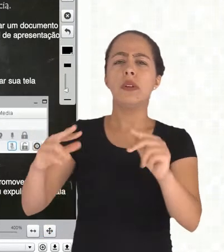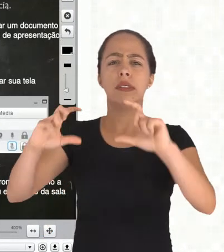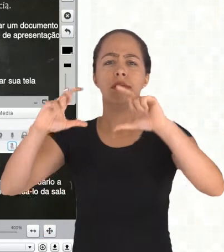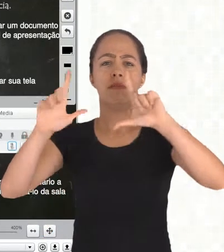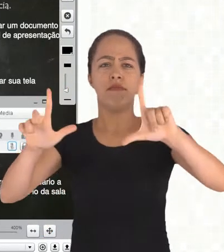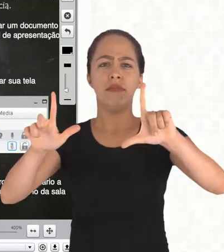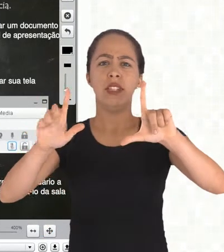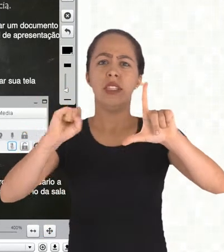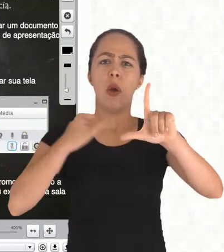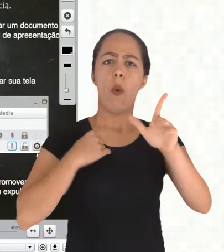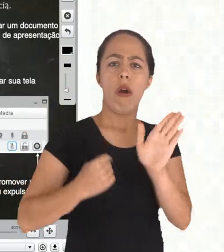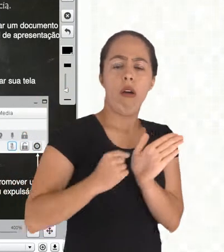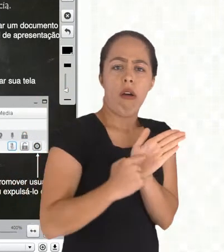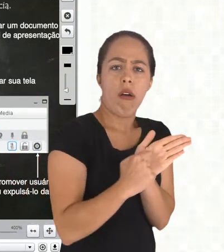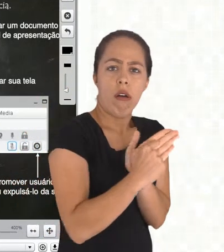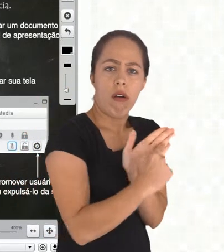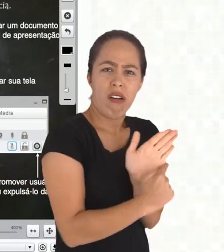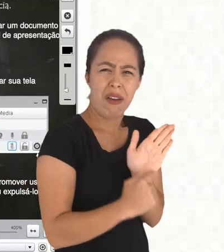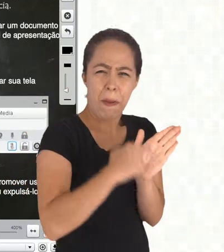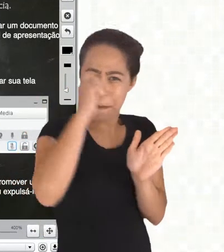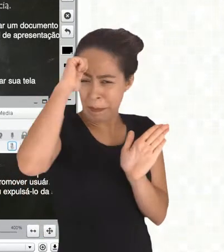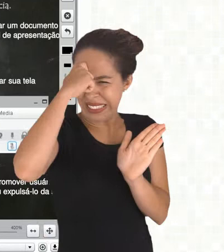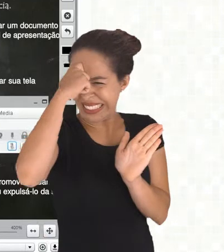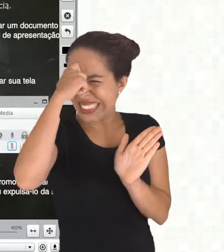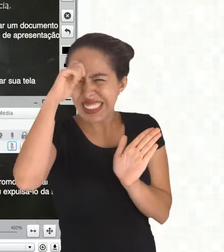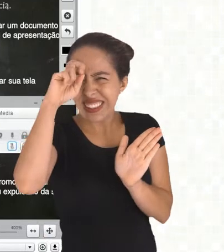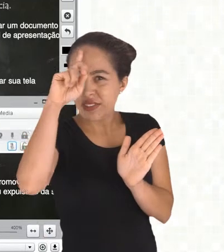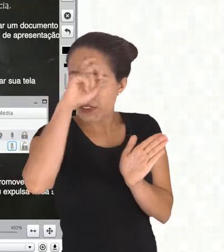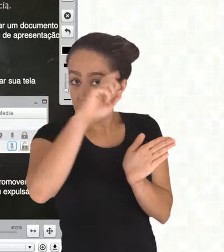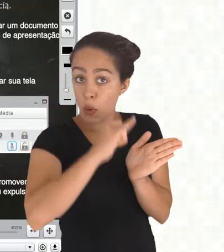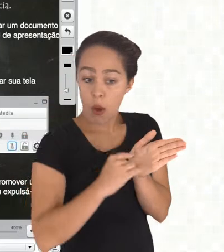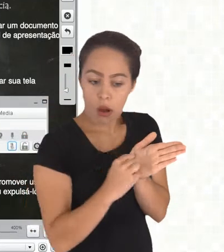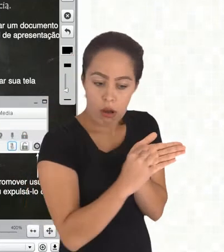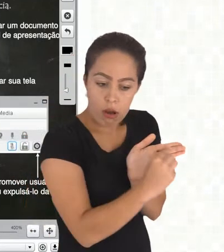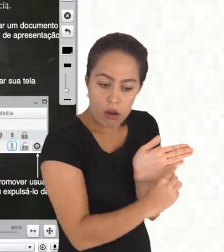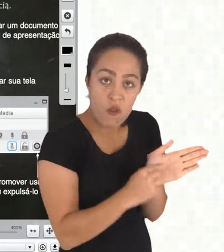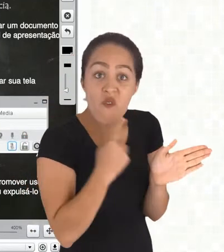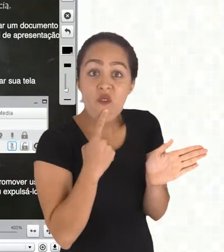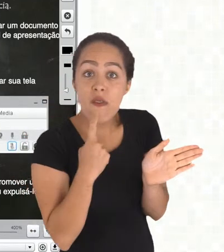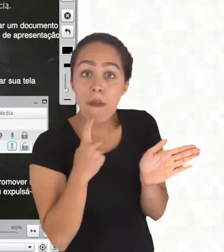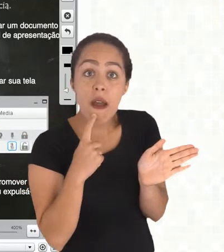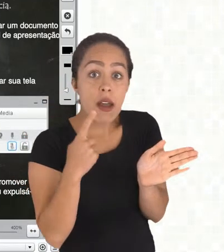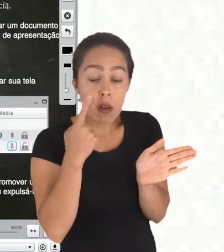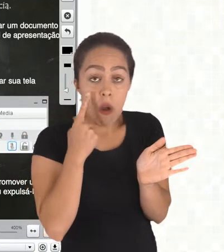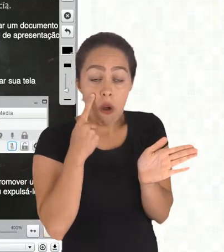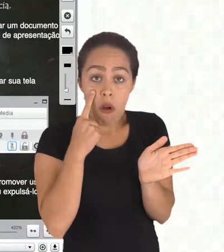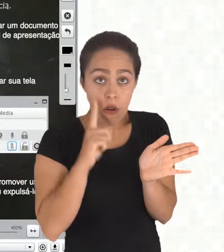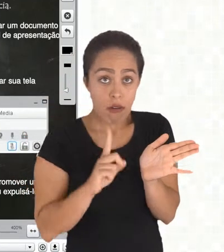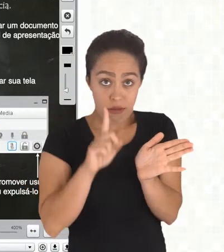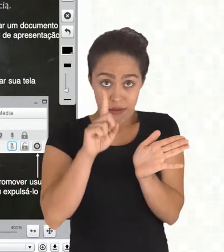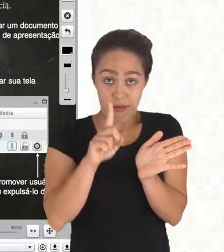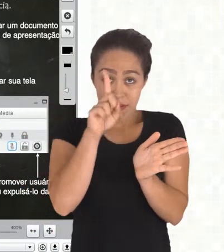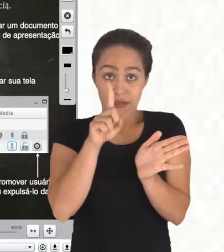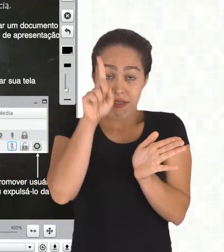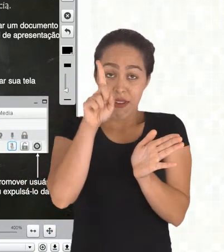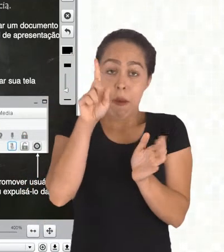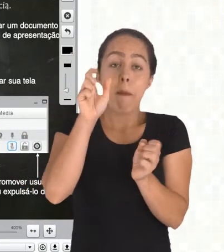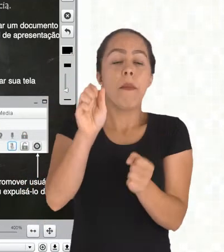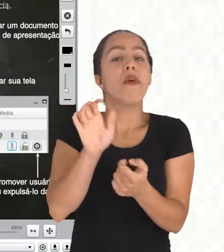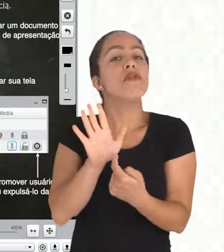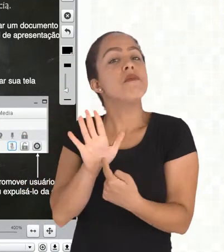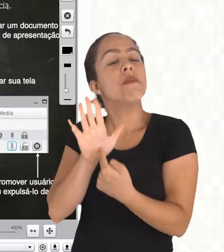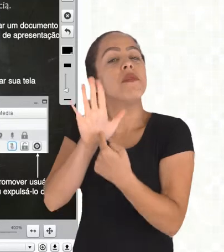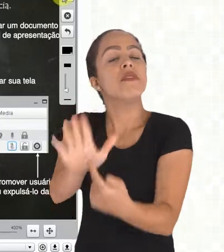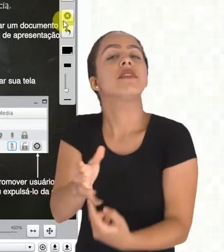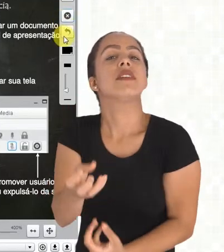aparece o mouse dele para outras pessoas ou ele pode interagir com a apresentação por exemplo desenhando sobre a apresentação aqui